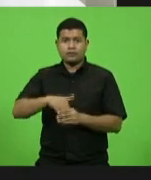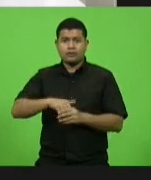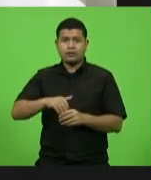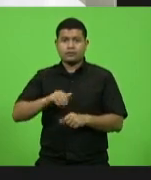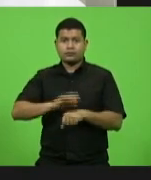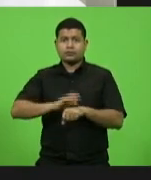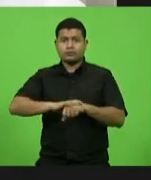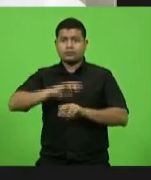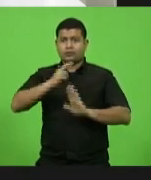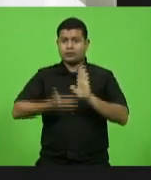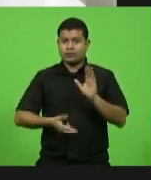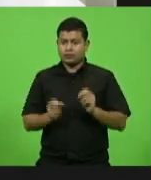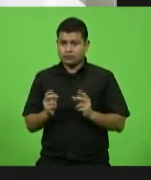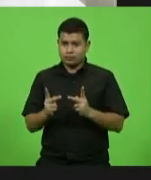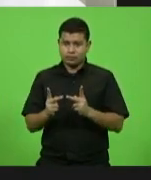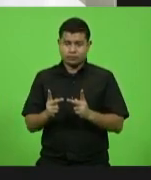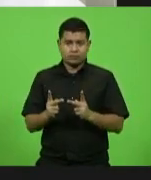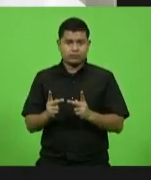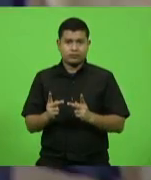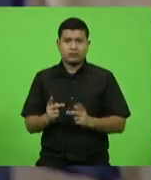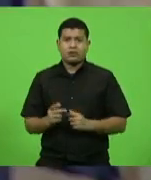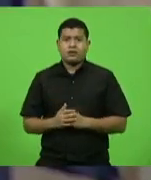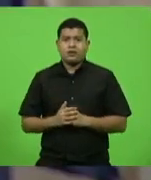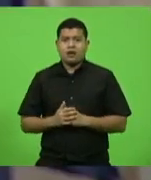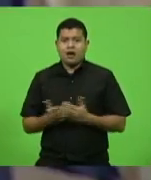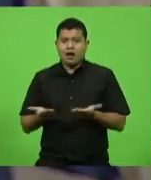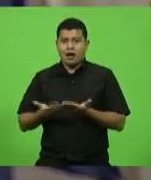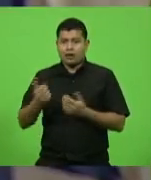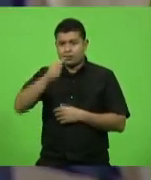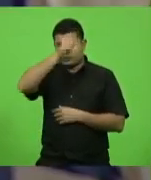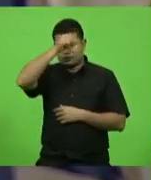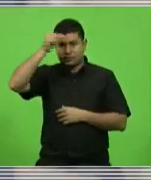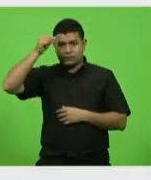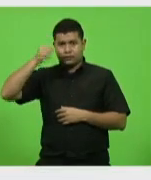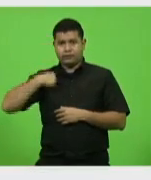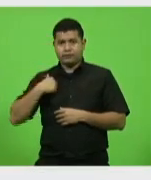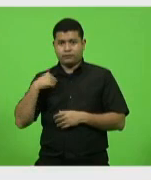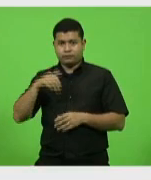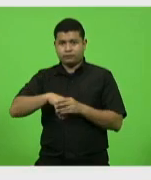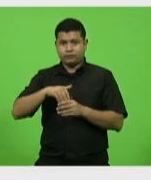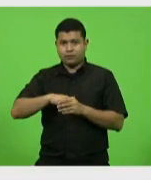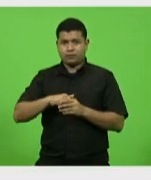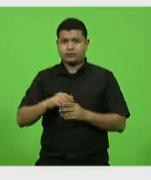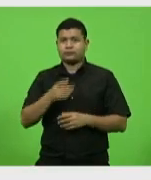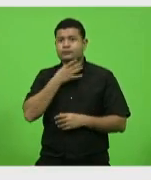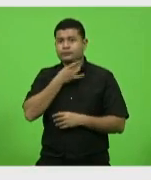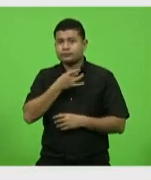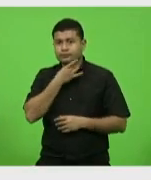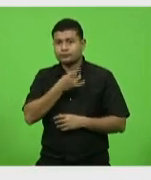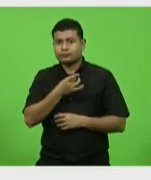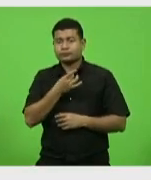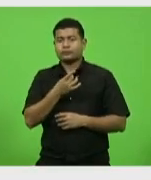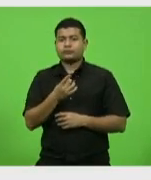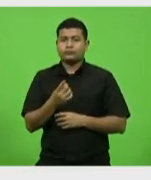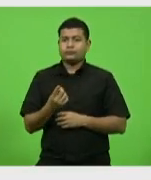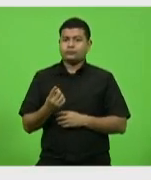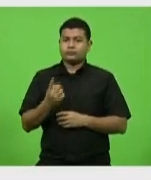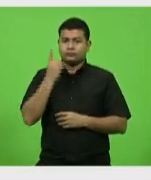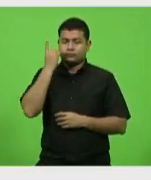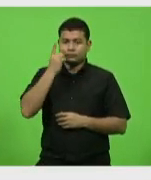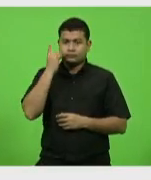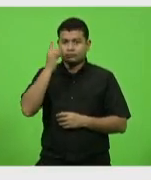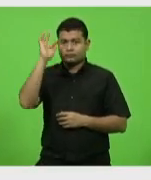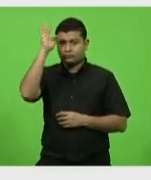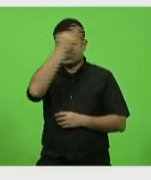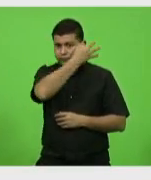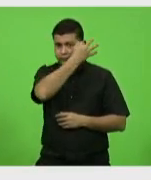tá? Então, a deputada Dirce Andercheid vota no deputado Valdir Cobalquini, no deputado Fabiano da Luz,